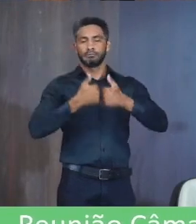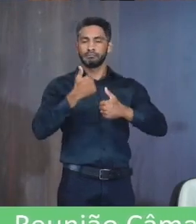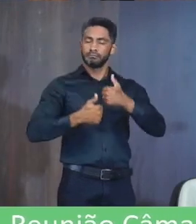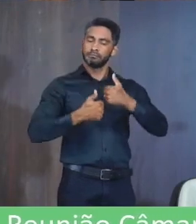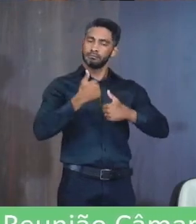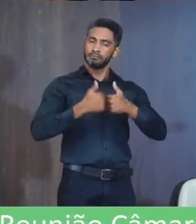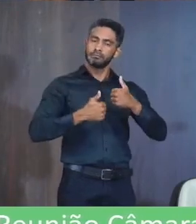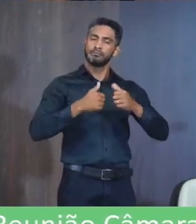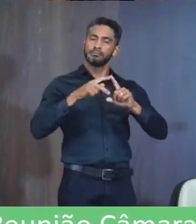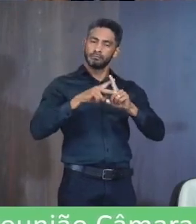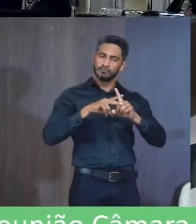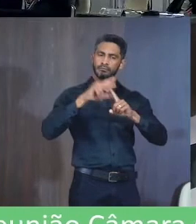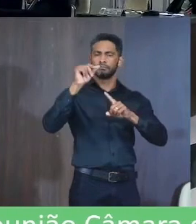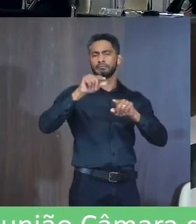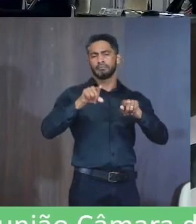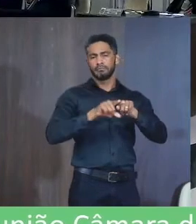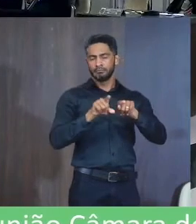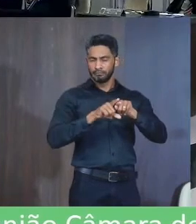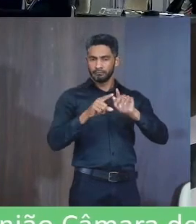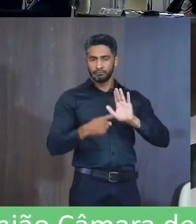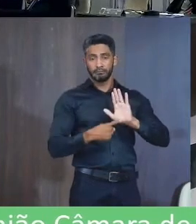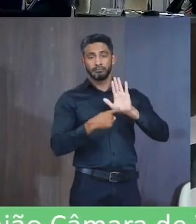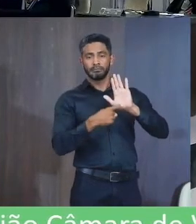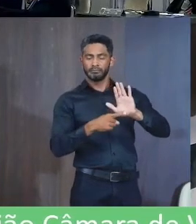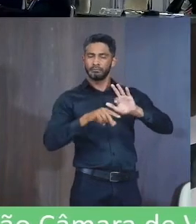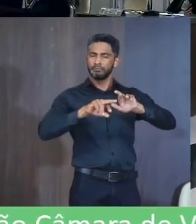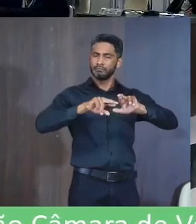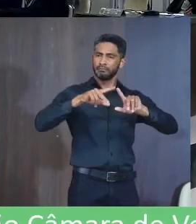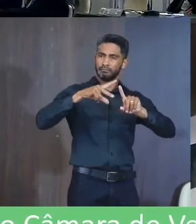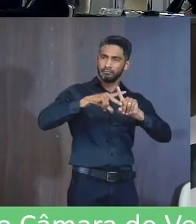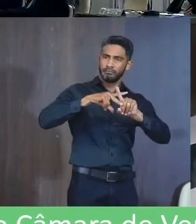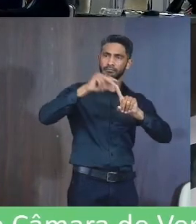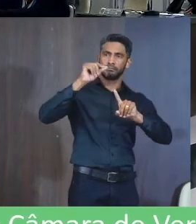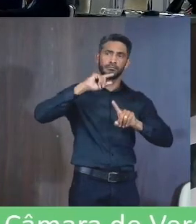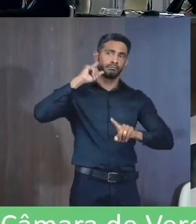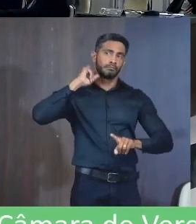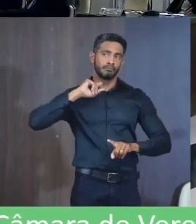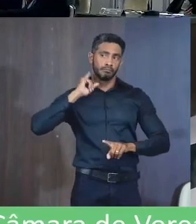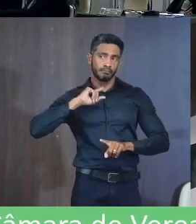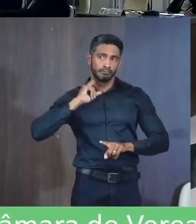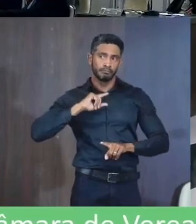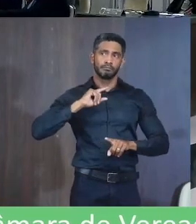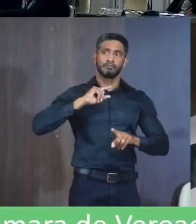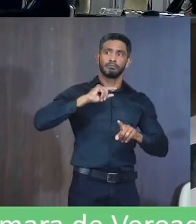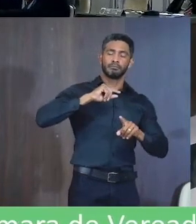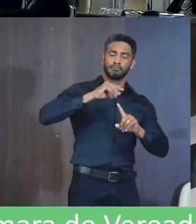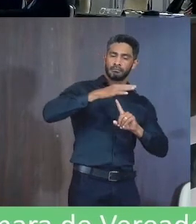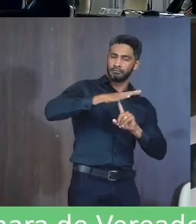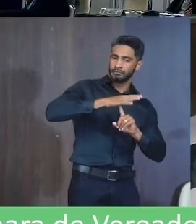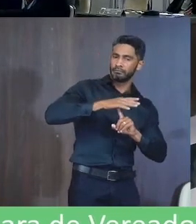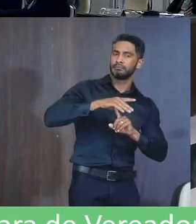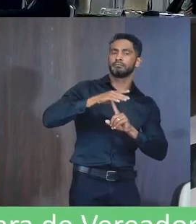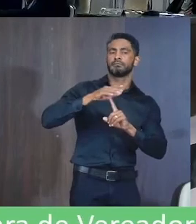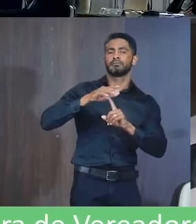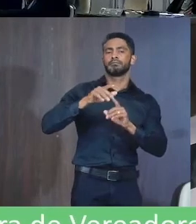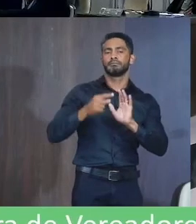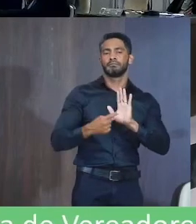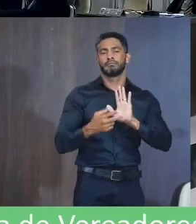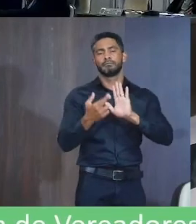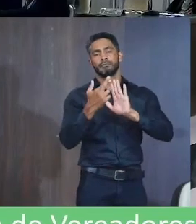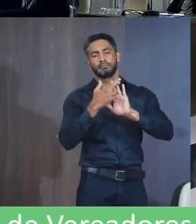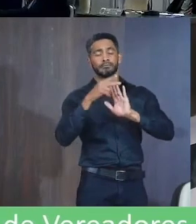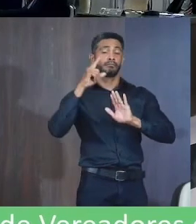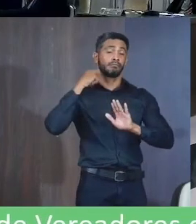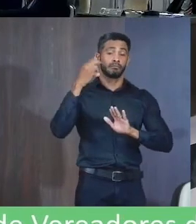Foi campeã Baiana Por 3 vezes Se destacando 8 vezes Como campeã Mineira Por Montes Claros Campeã Da Taça Brasil Em Recife Representando Minas Gerais